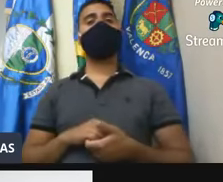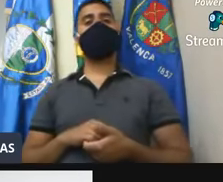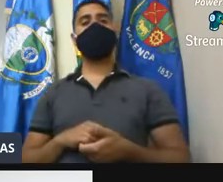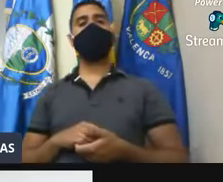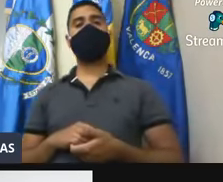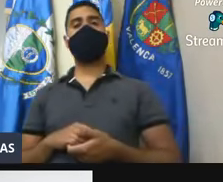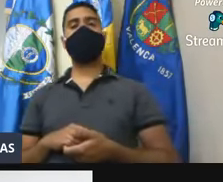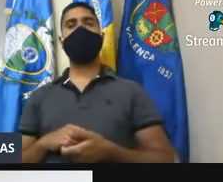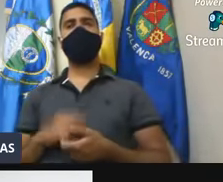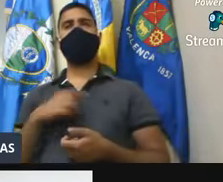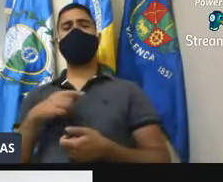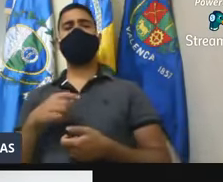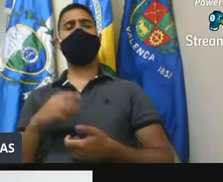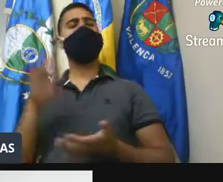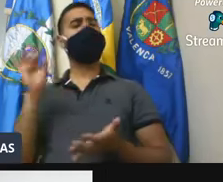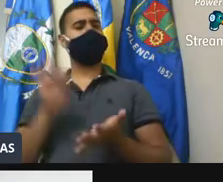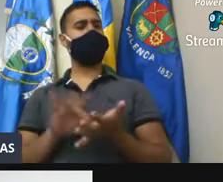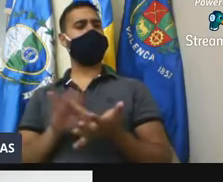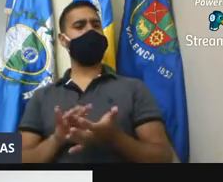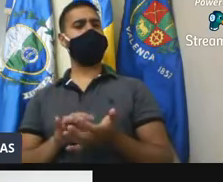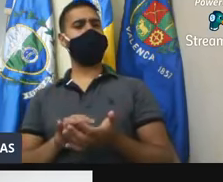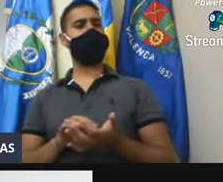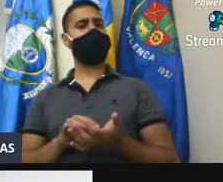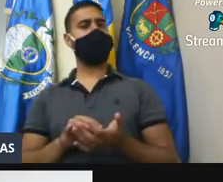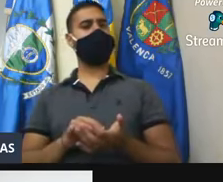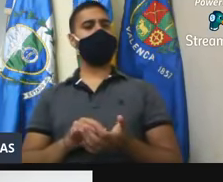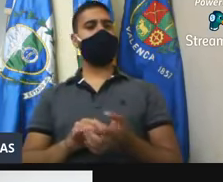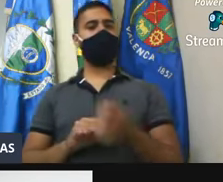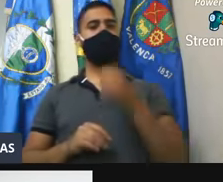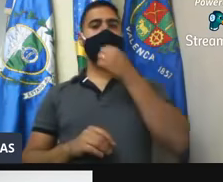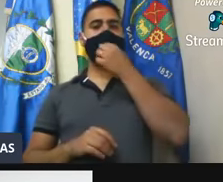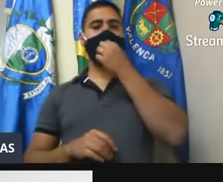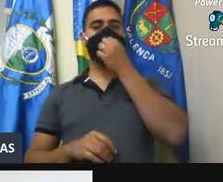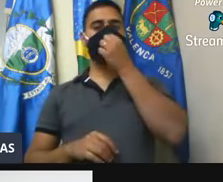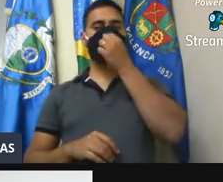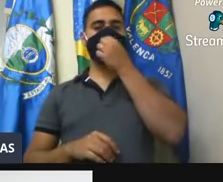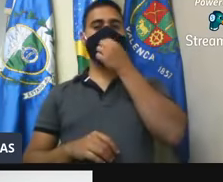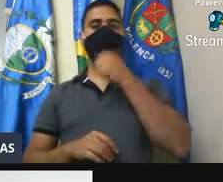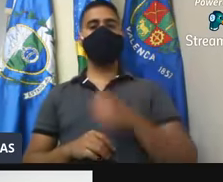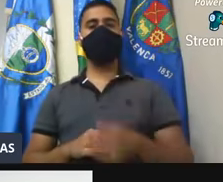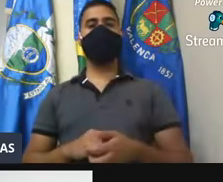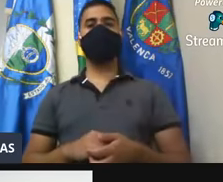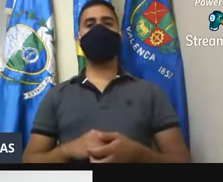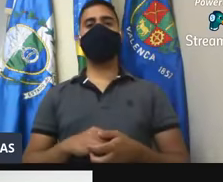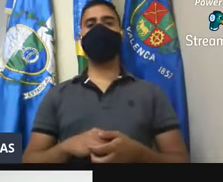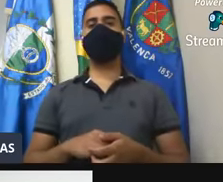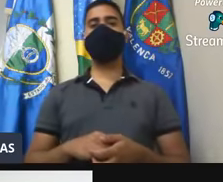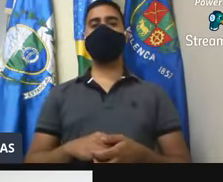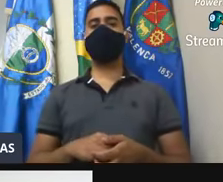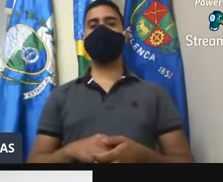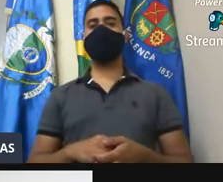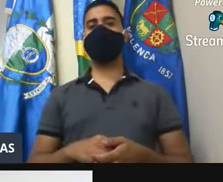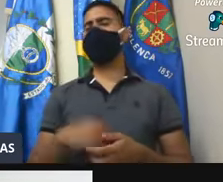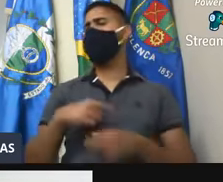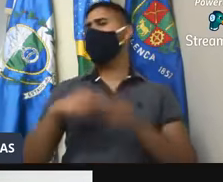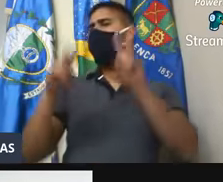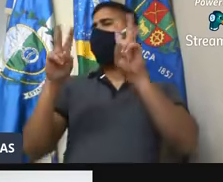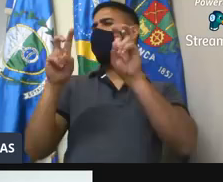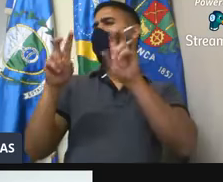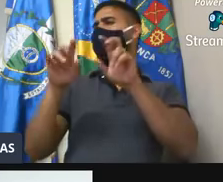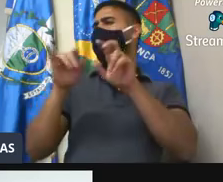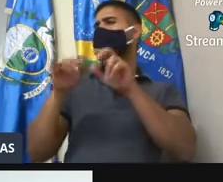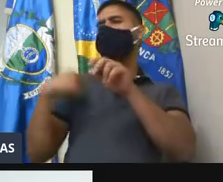à luz do dia. Assuntos que eu, como líder do governo, se perceber